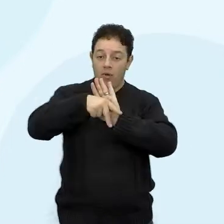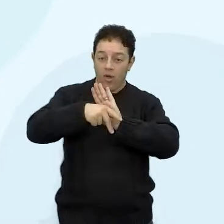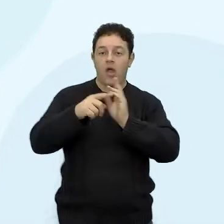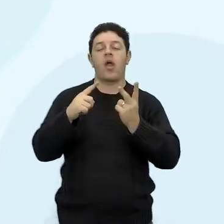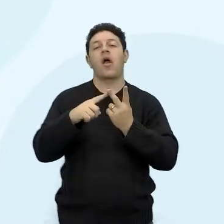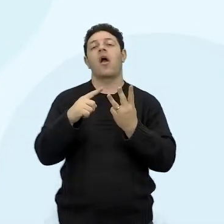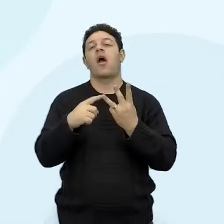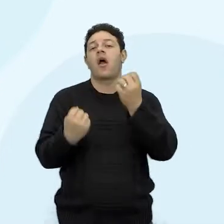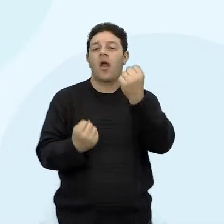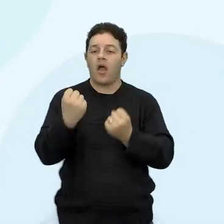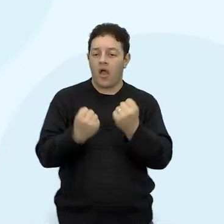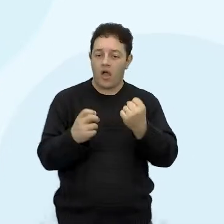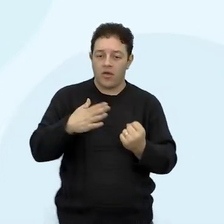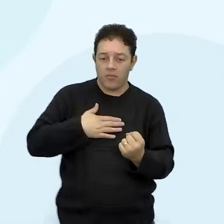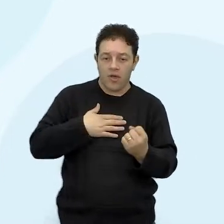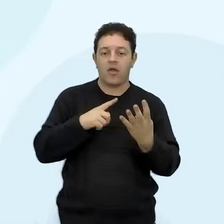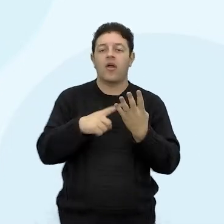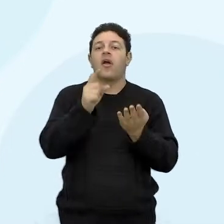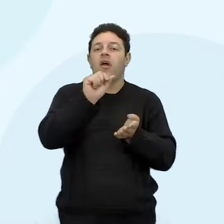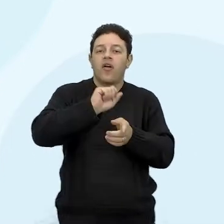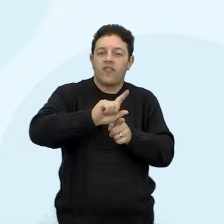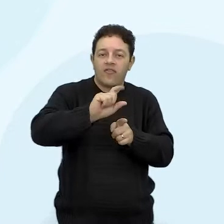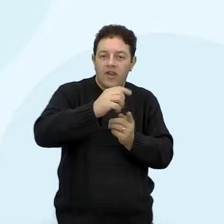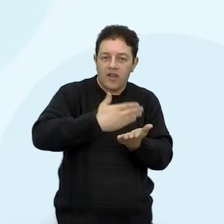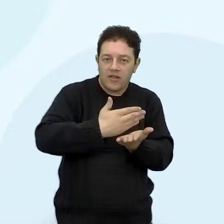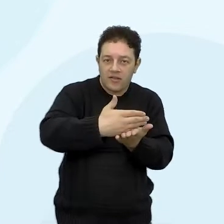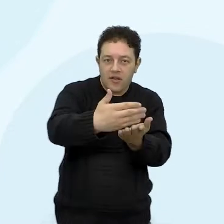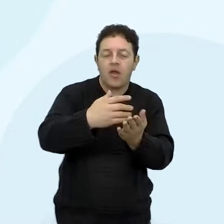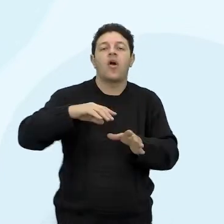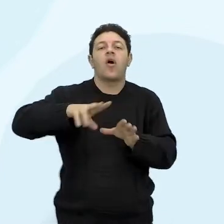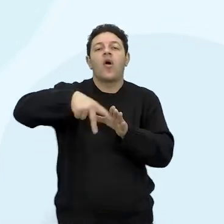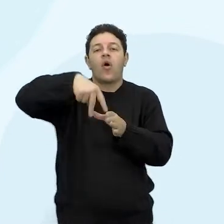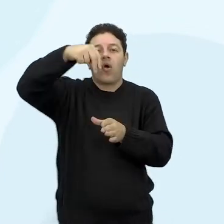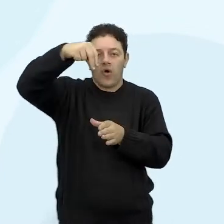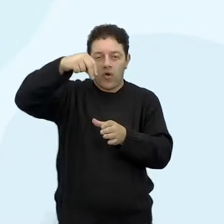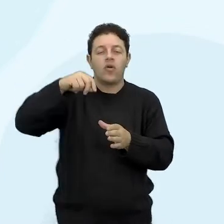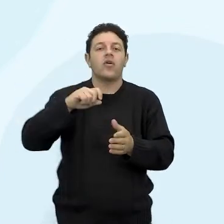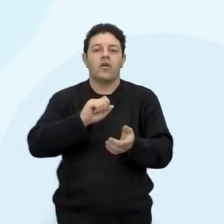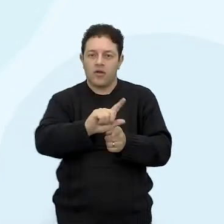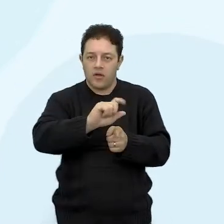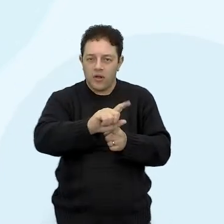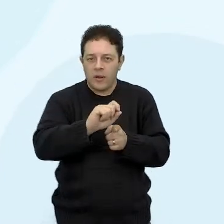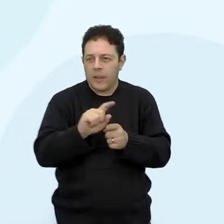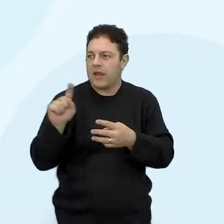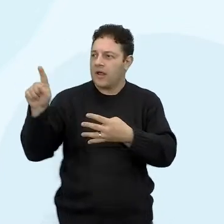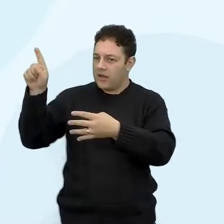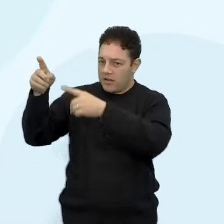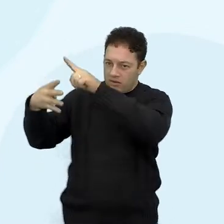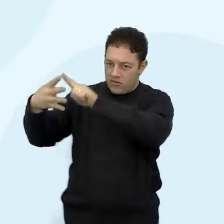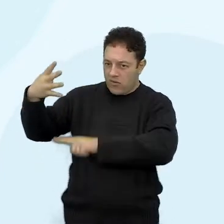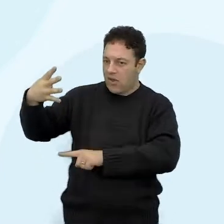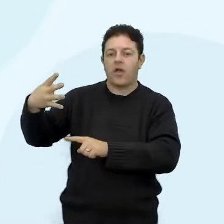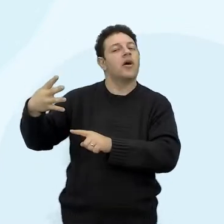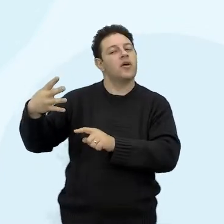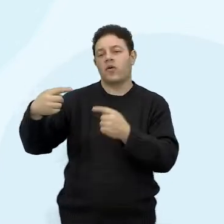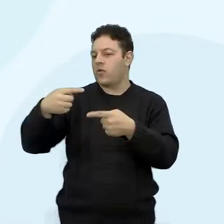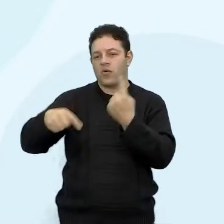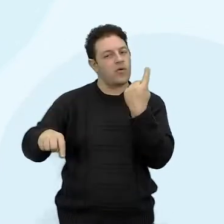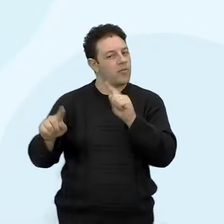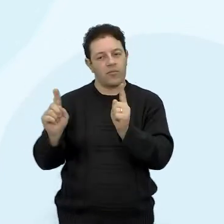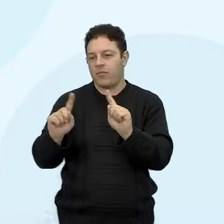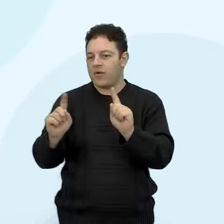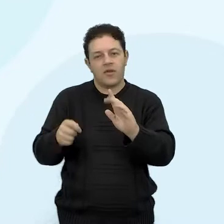particular, o financiamento e o consórcio não são investimento. E aí, falando em investimento,